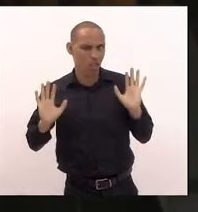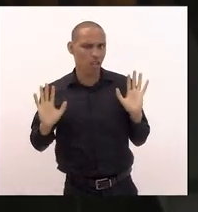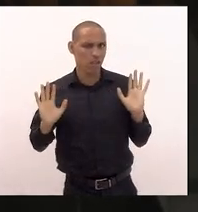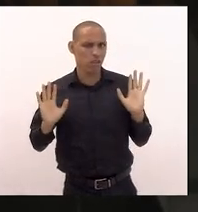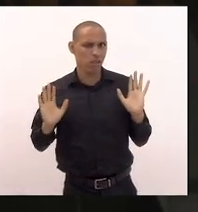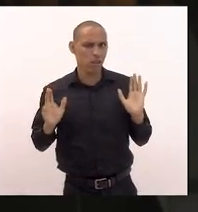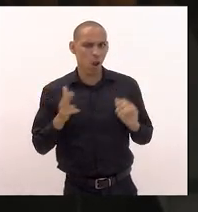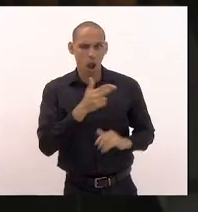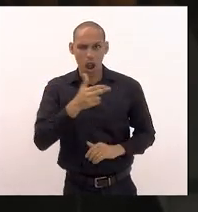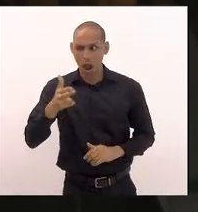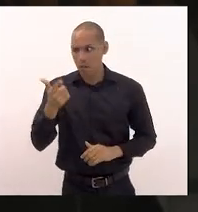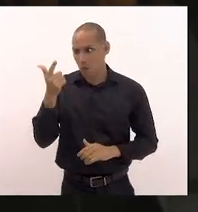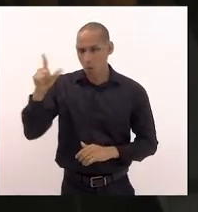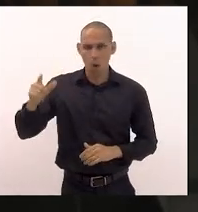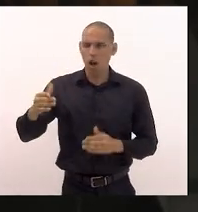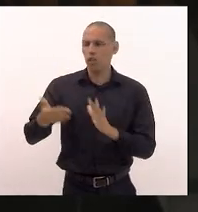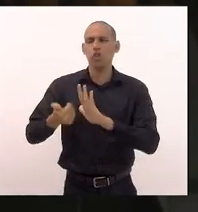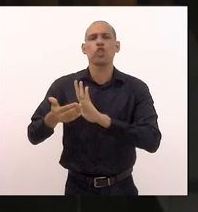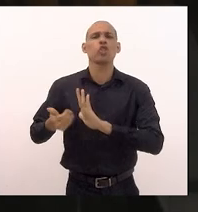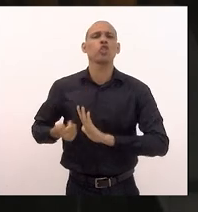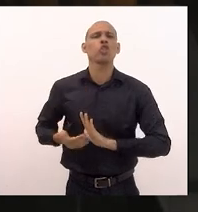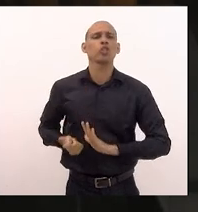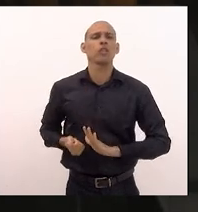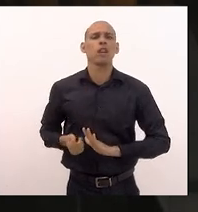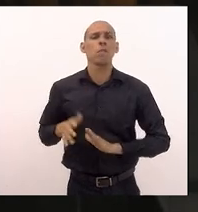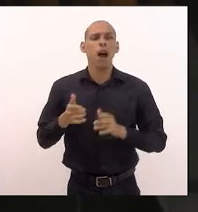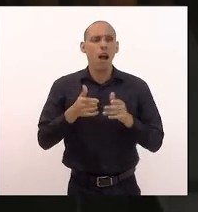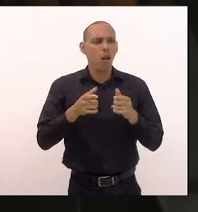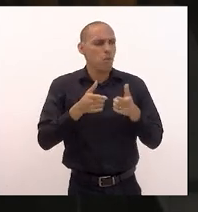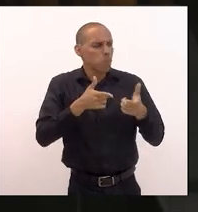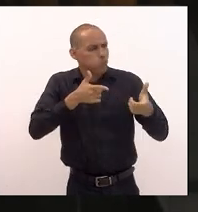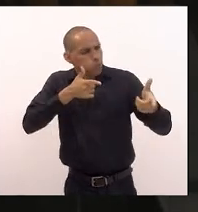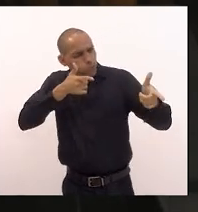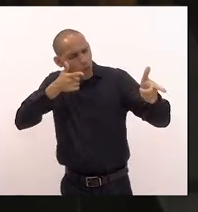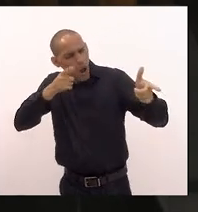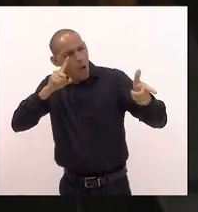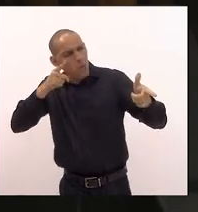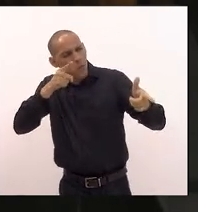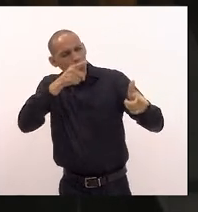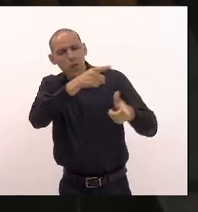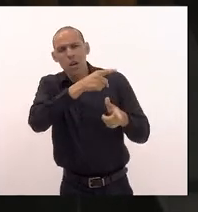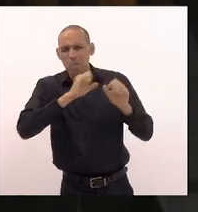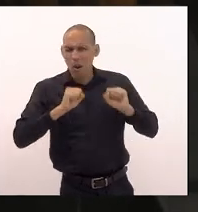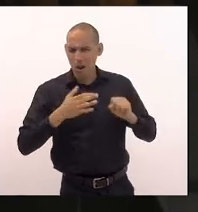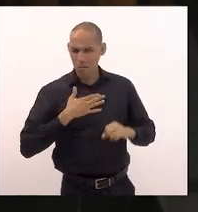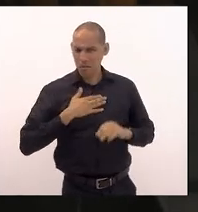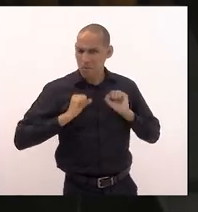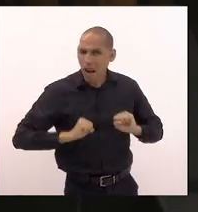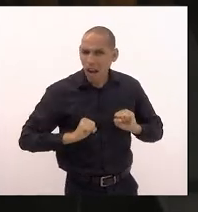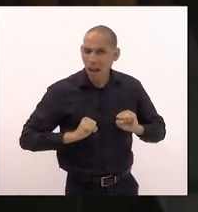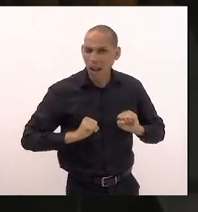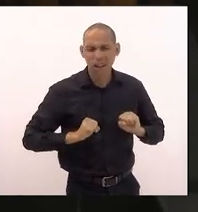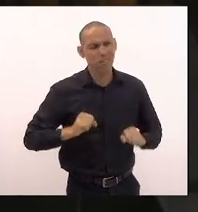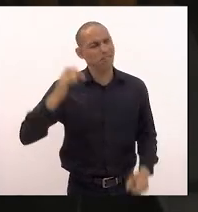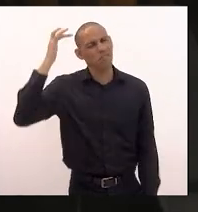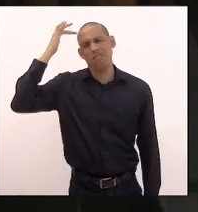desarmamento para os outros armas de longo alcance para mim ora contra hipocrisia comece